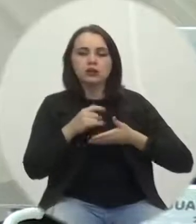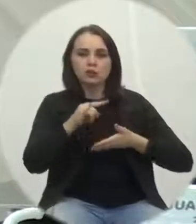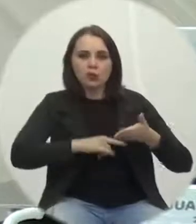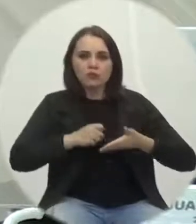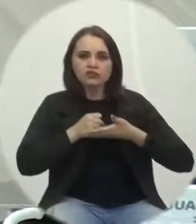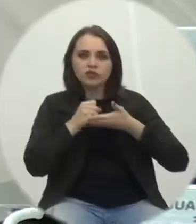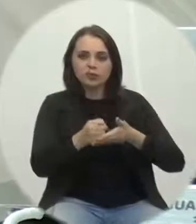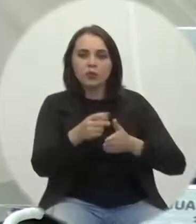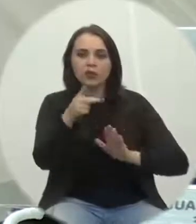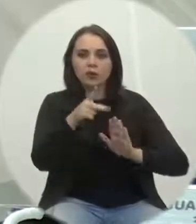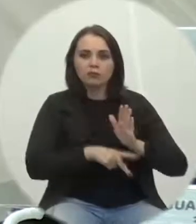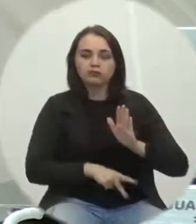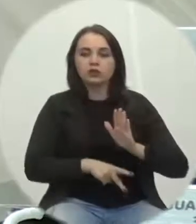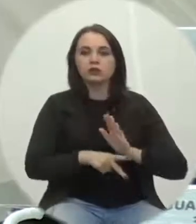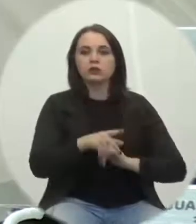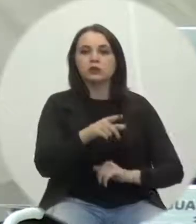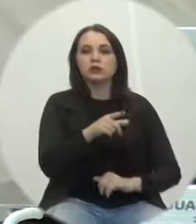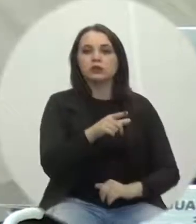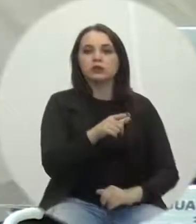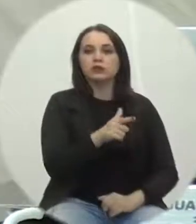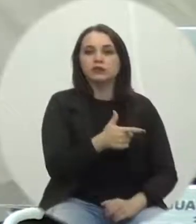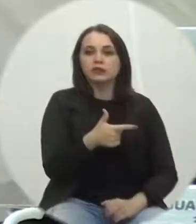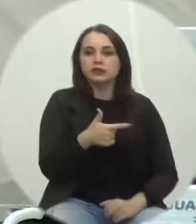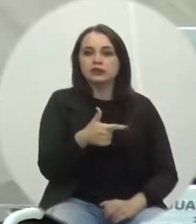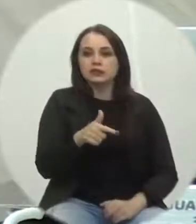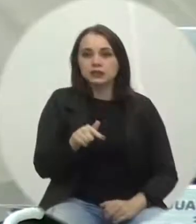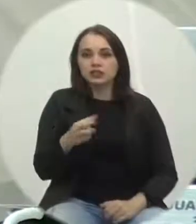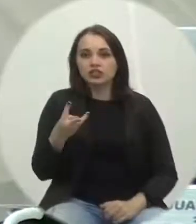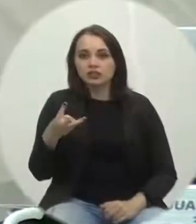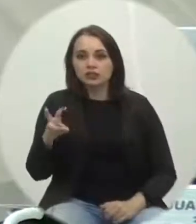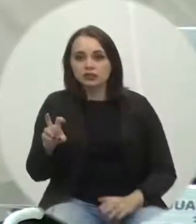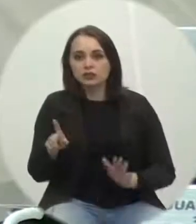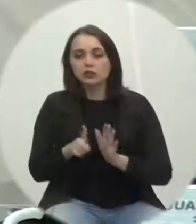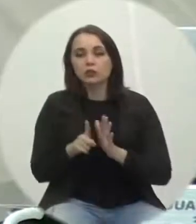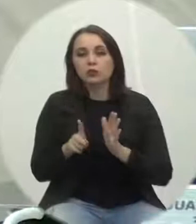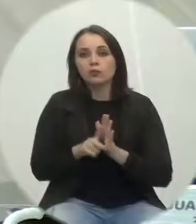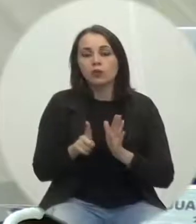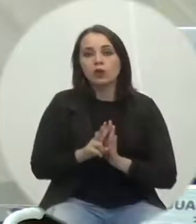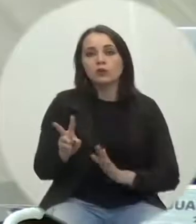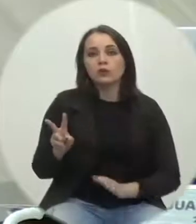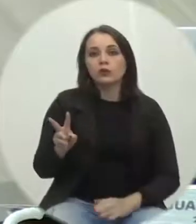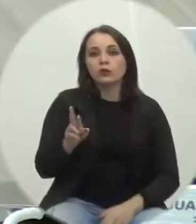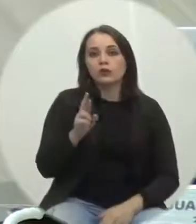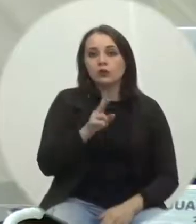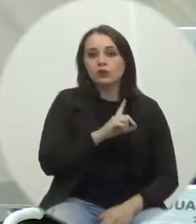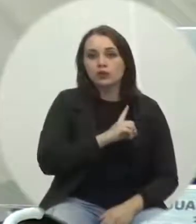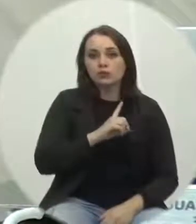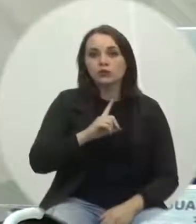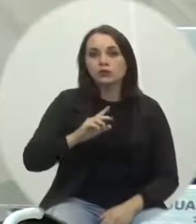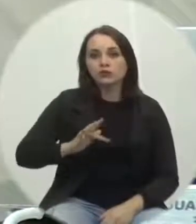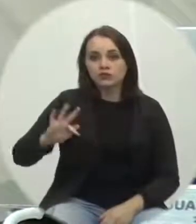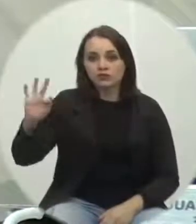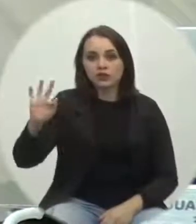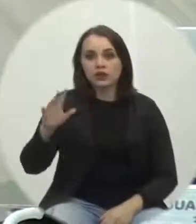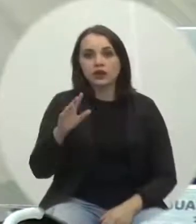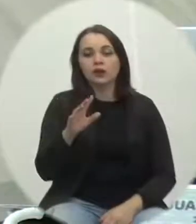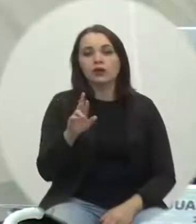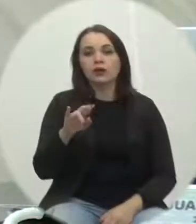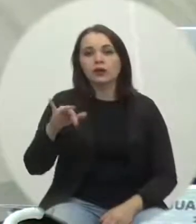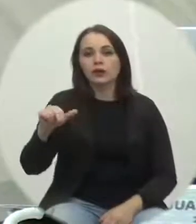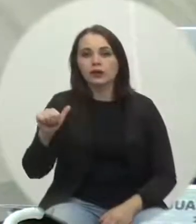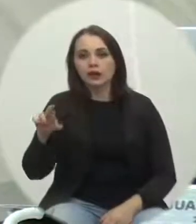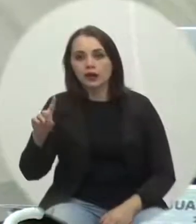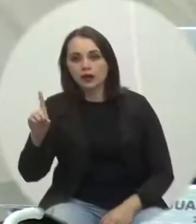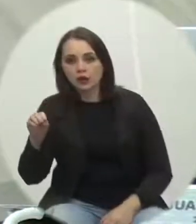2735 barra 2020 de autoria do deputado federal Ricardo Guidi PSD Santa Catarina que institui o